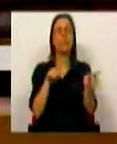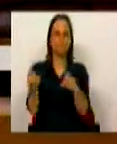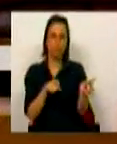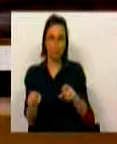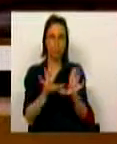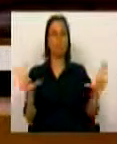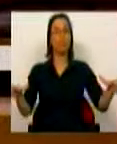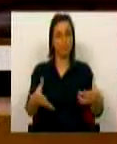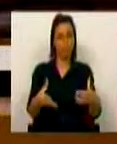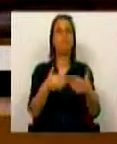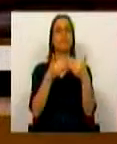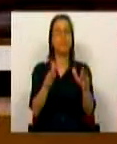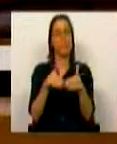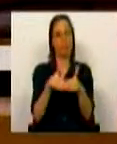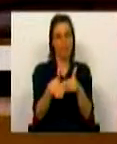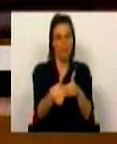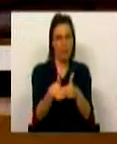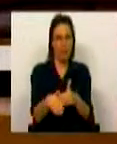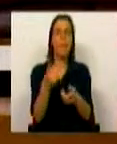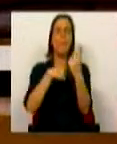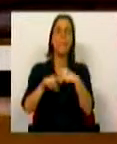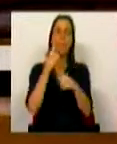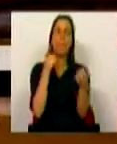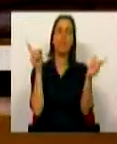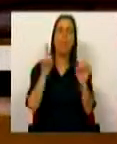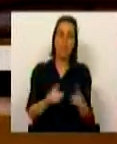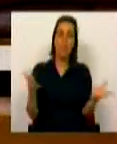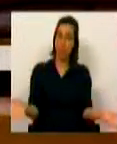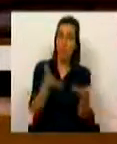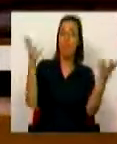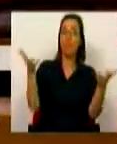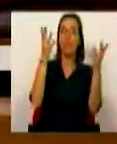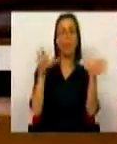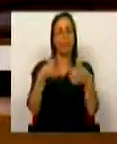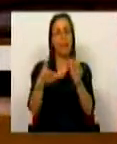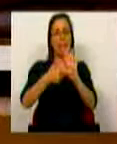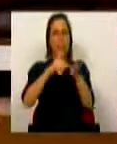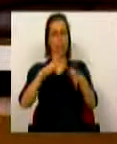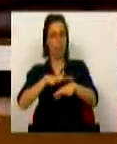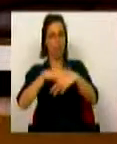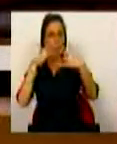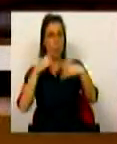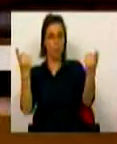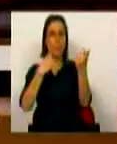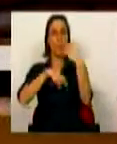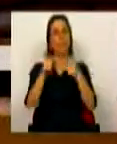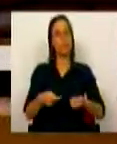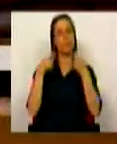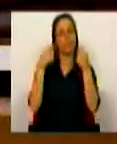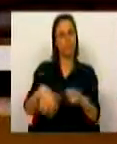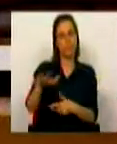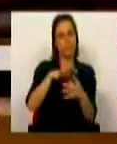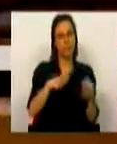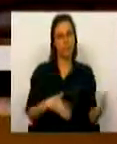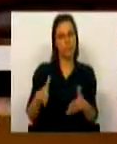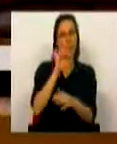centralizado, a lançar muito em breve, para reconstituir e revitalizar o corpo técnico da administração pública, apostando nas áreas